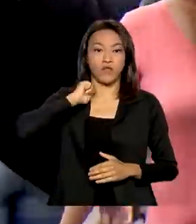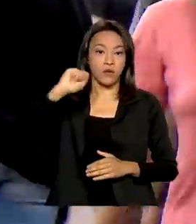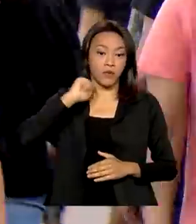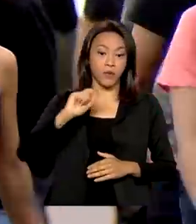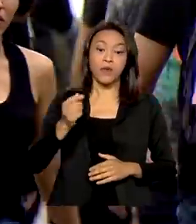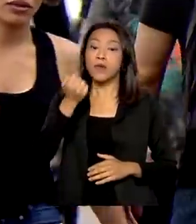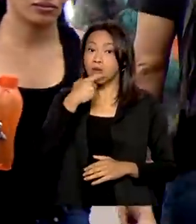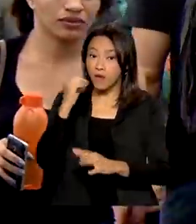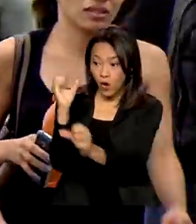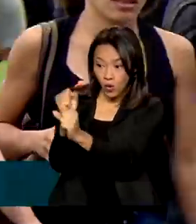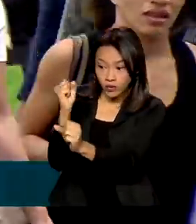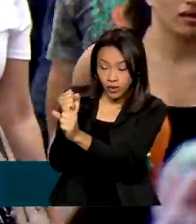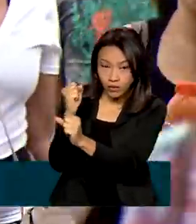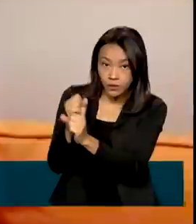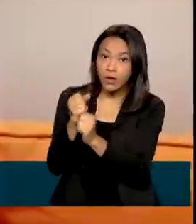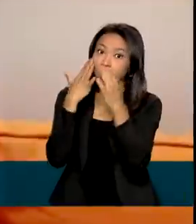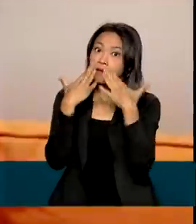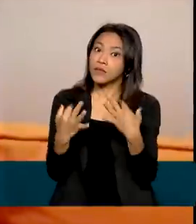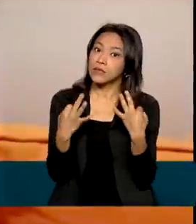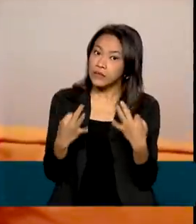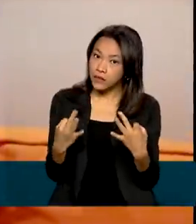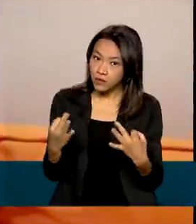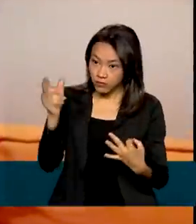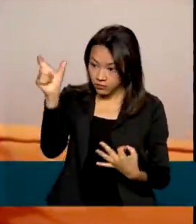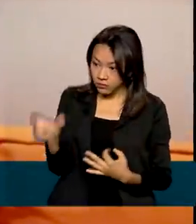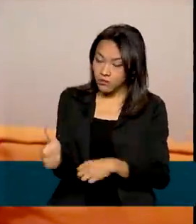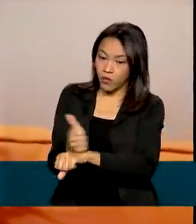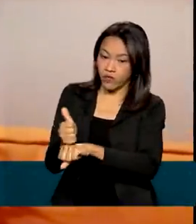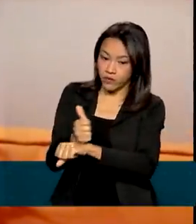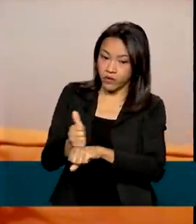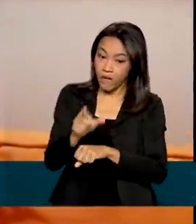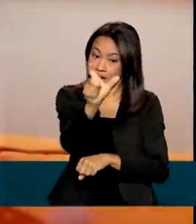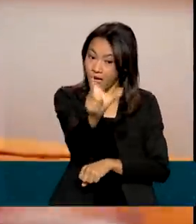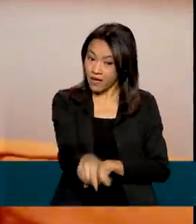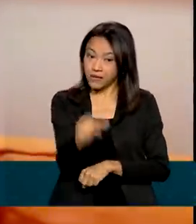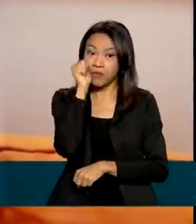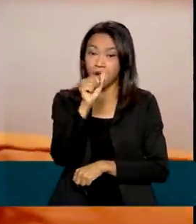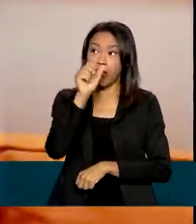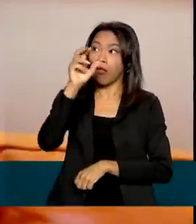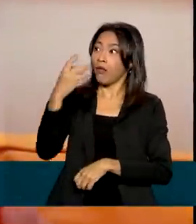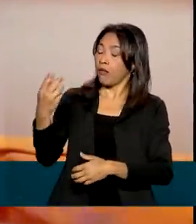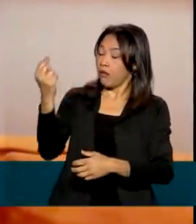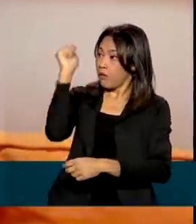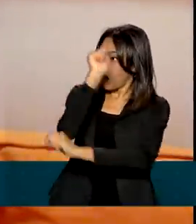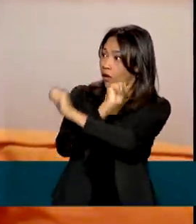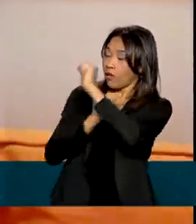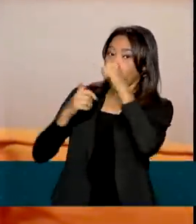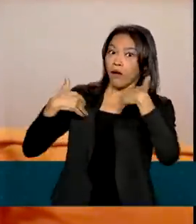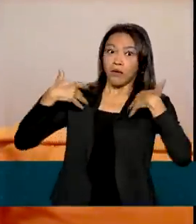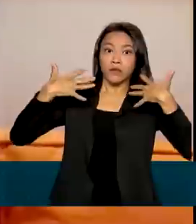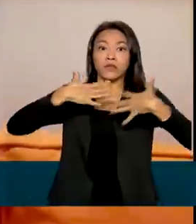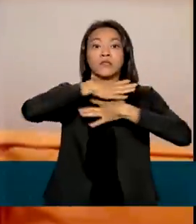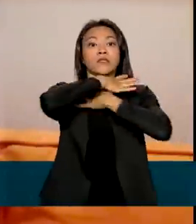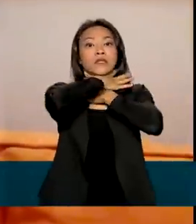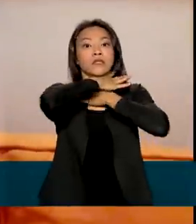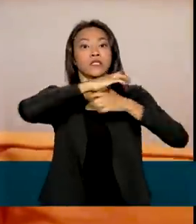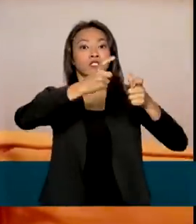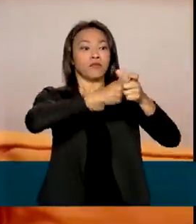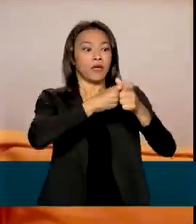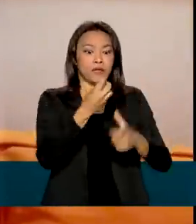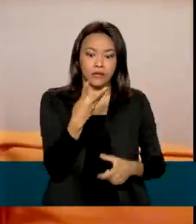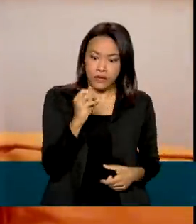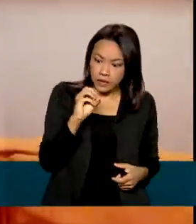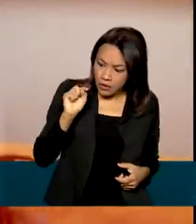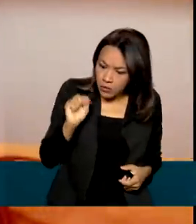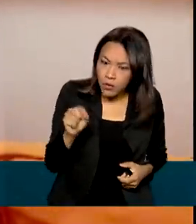contador precisa ficar atento. Por anos, Berta foi enganada e o resultado foi uma dívida de quase 30 mil